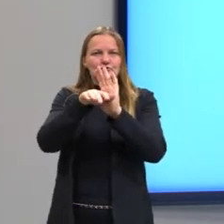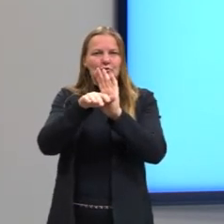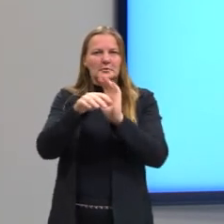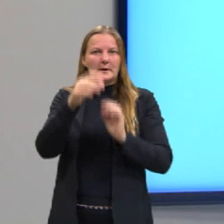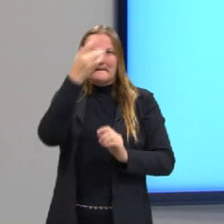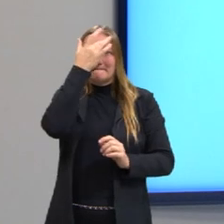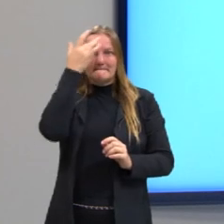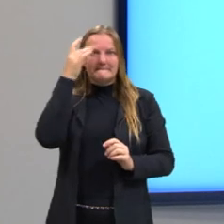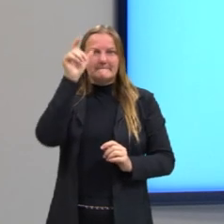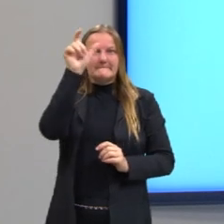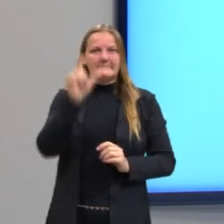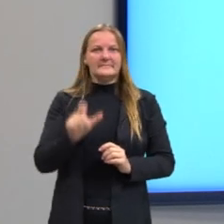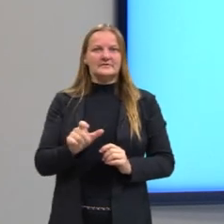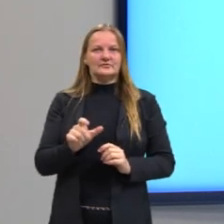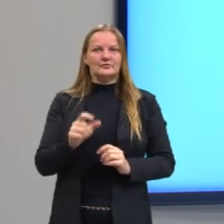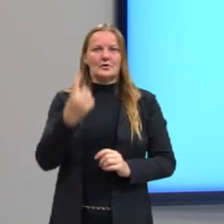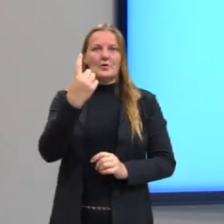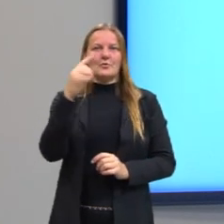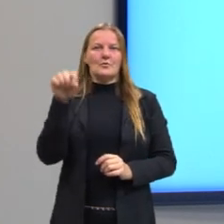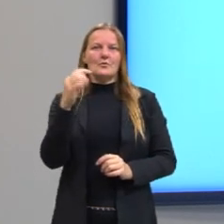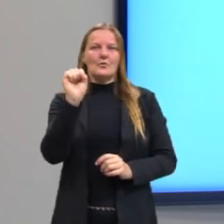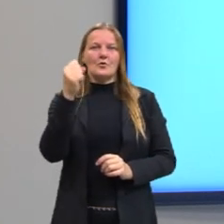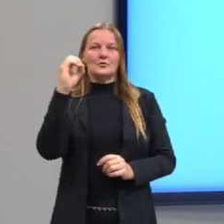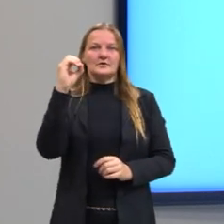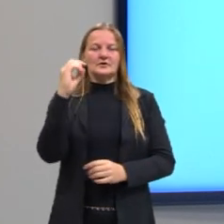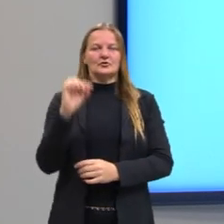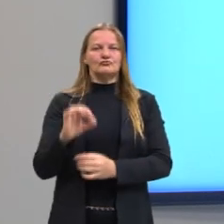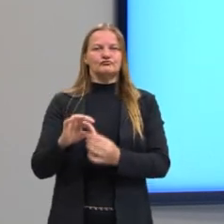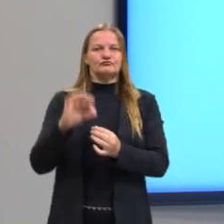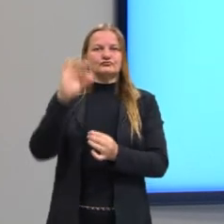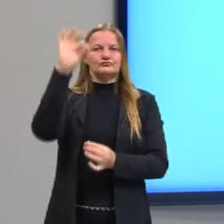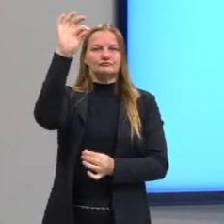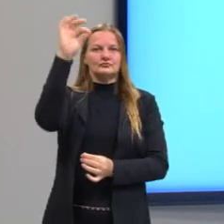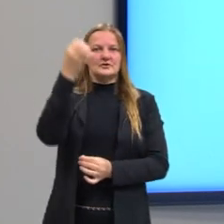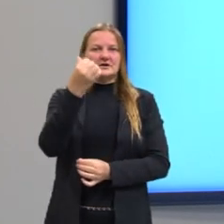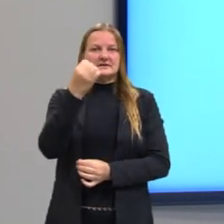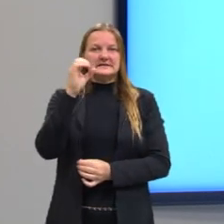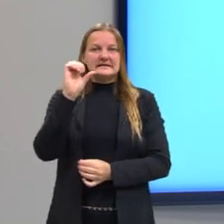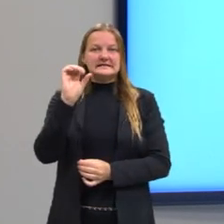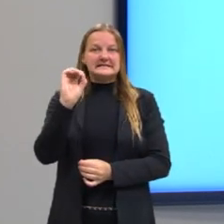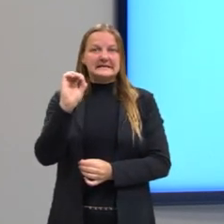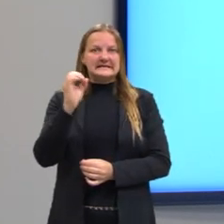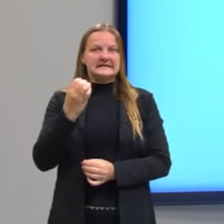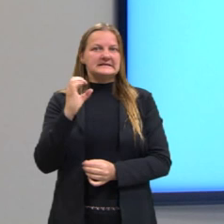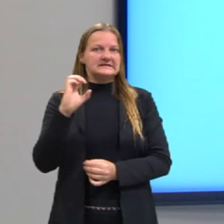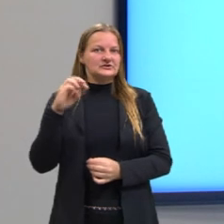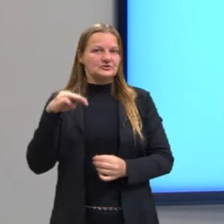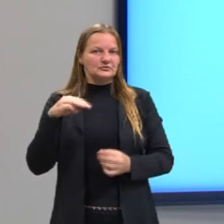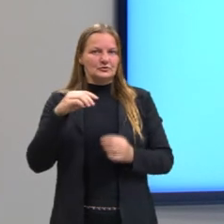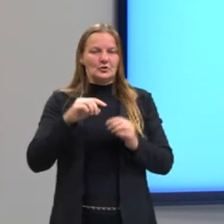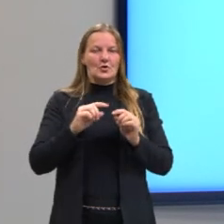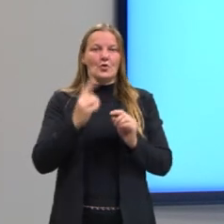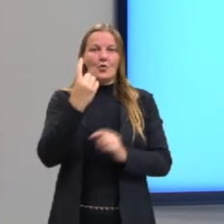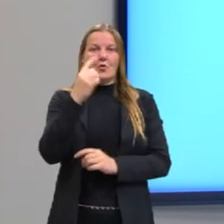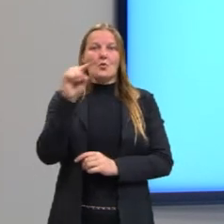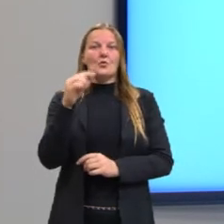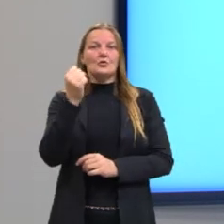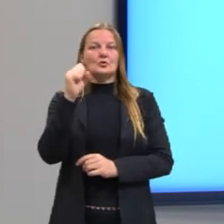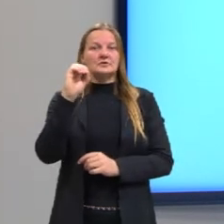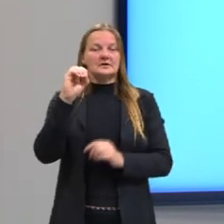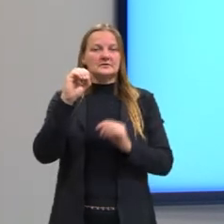de altura mede 60cm. Então, a pessoa tem 1,80m